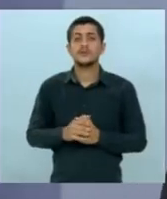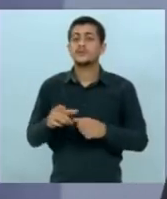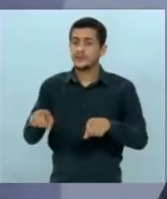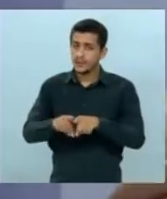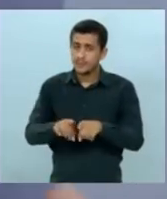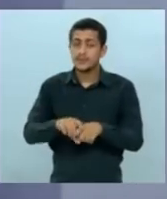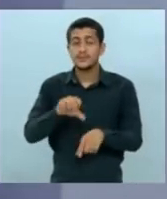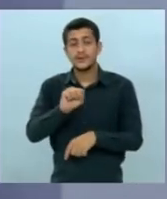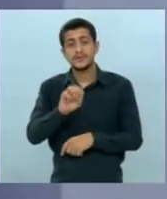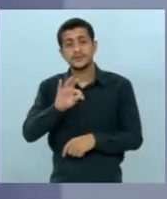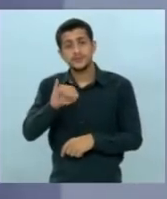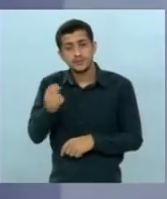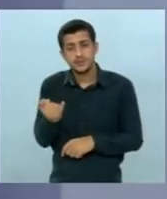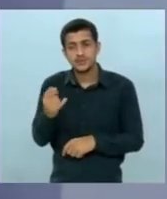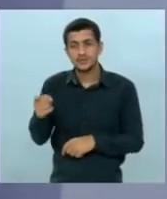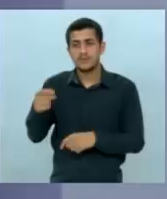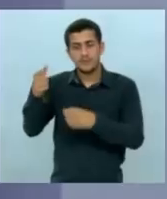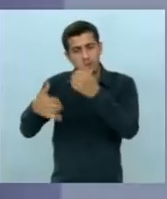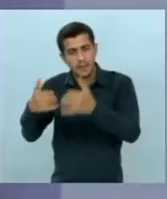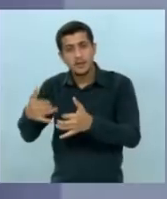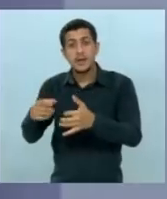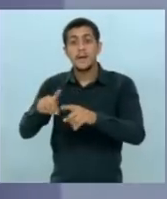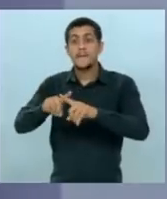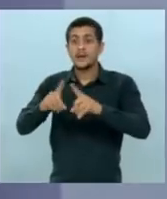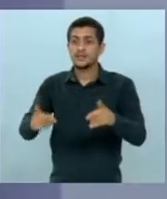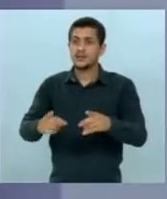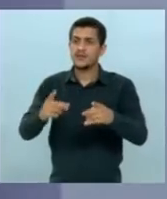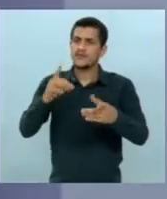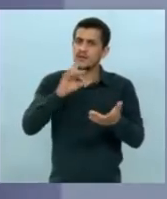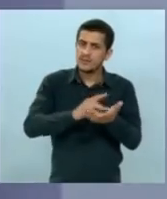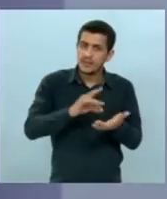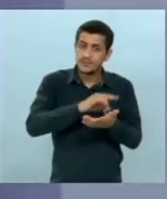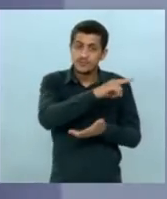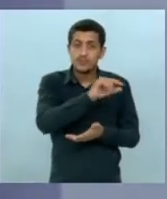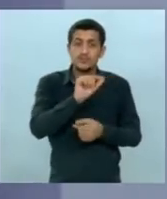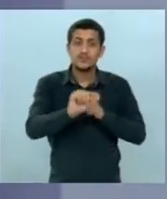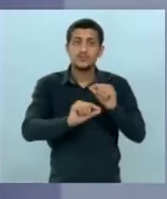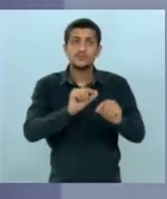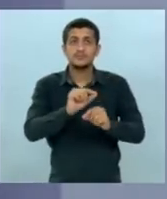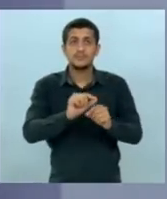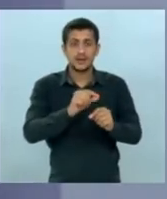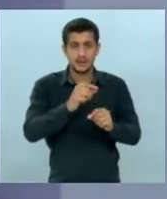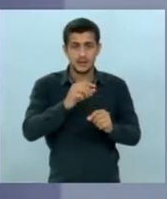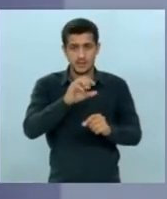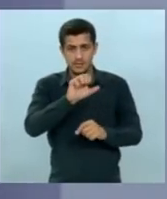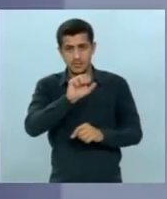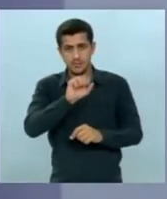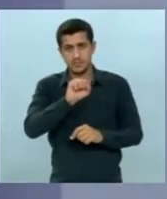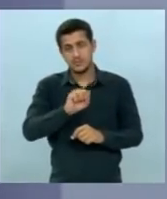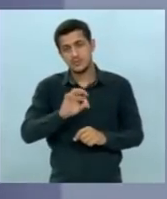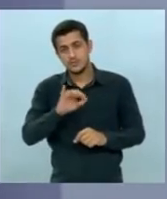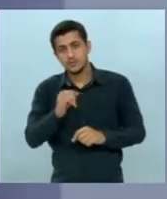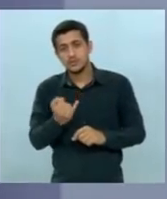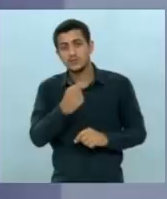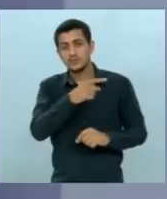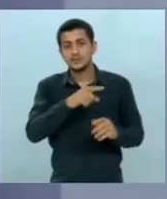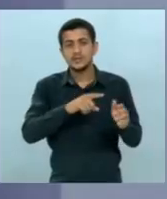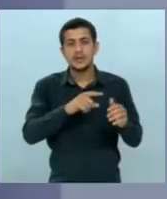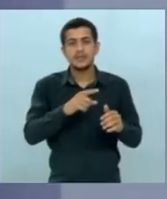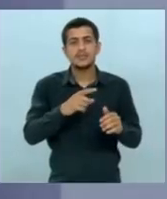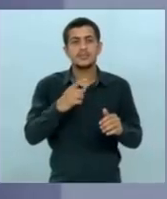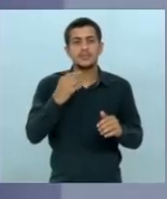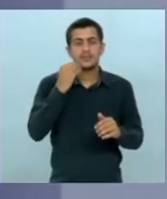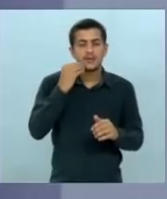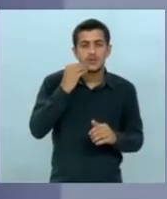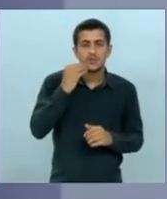STJ e não explica porque que você está sendo inclusive a própria justiça eleitoral falou que você tentou tirar